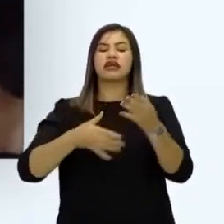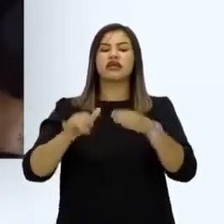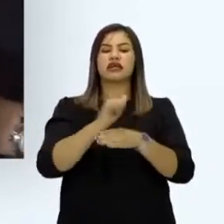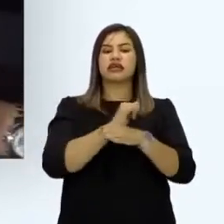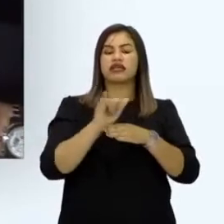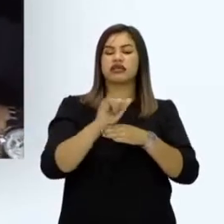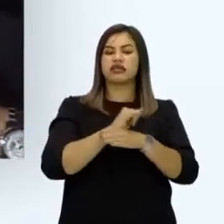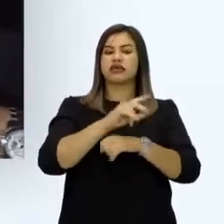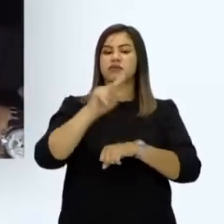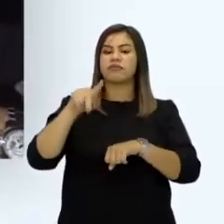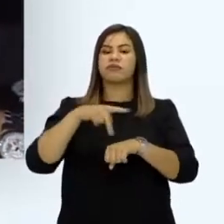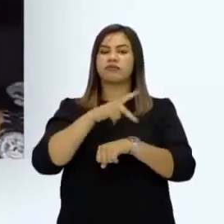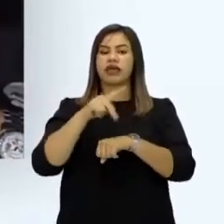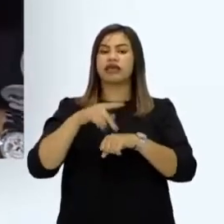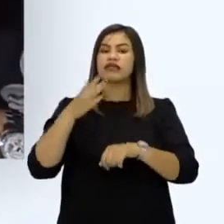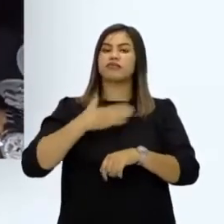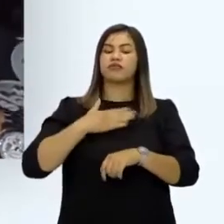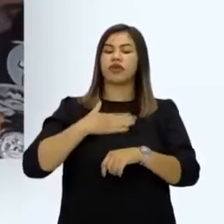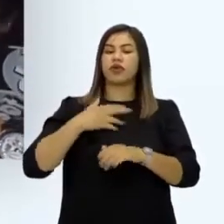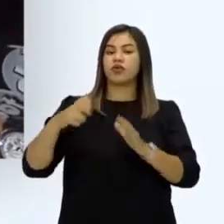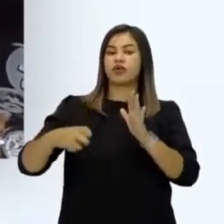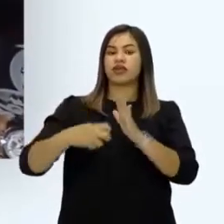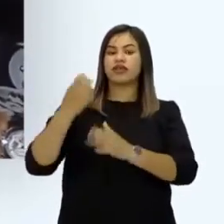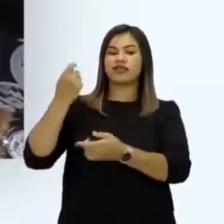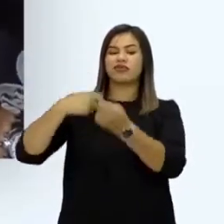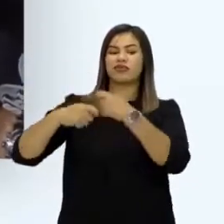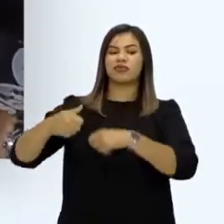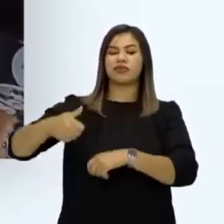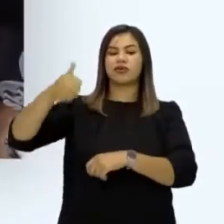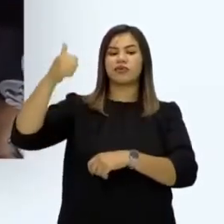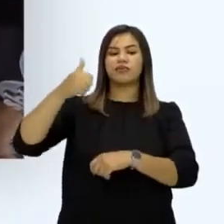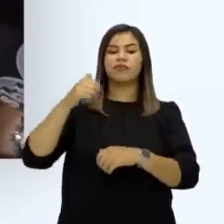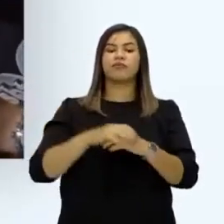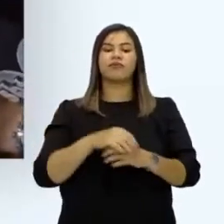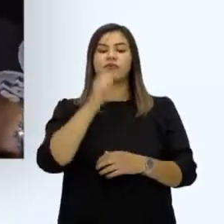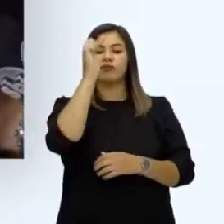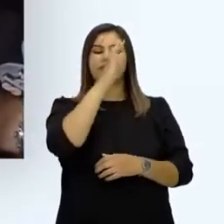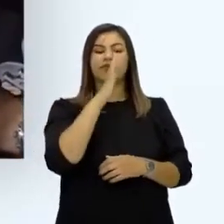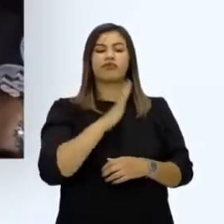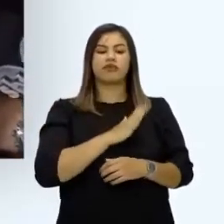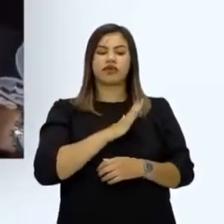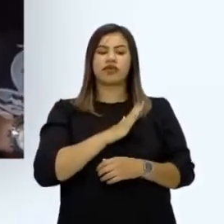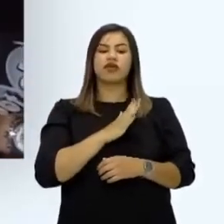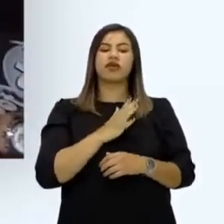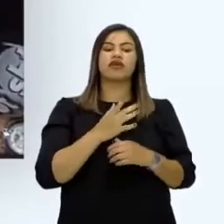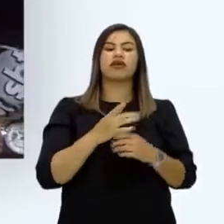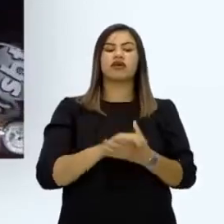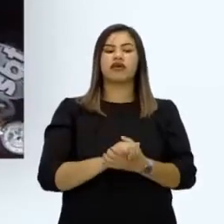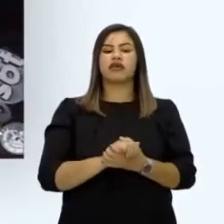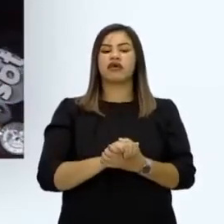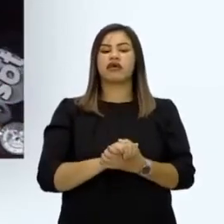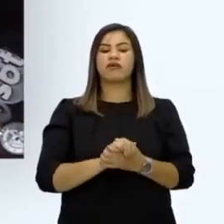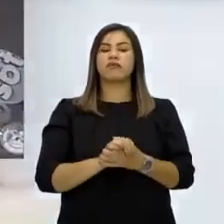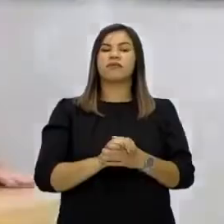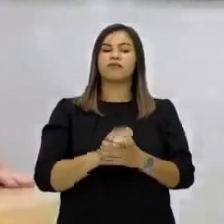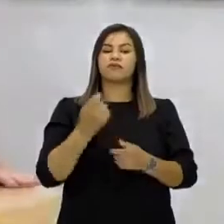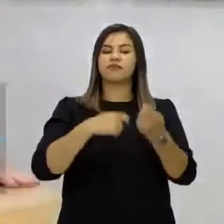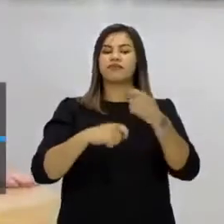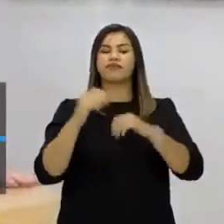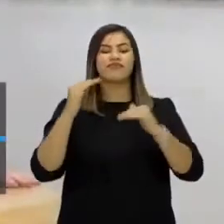país, que é a quinta maior economia do mundo, e o Brasil, que também tem uma economia de mais ou menos o mesmo tamanho.